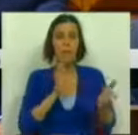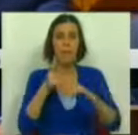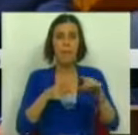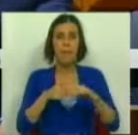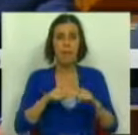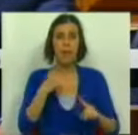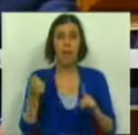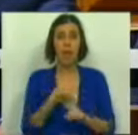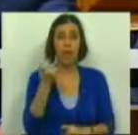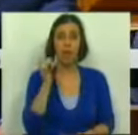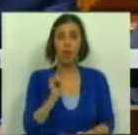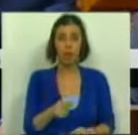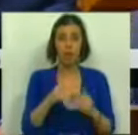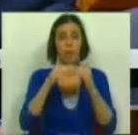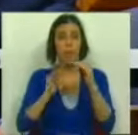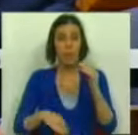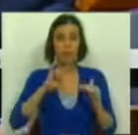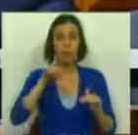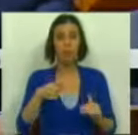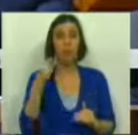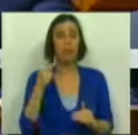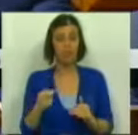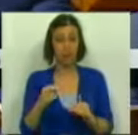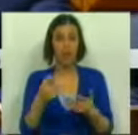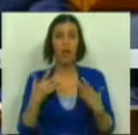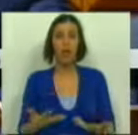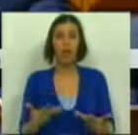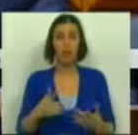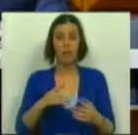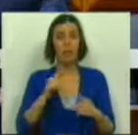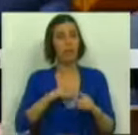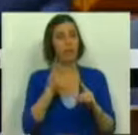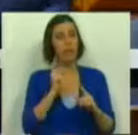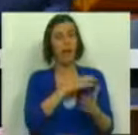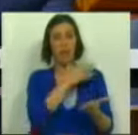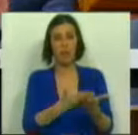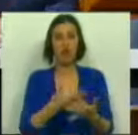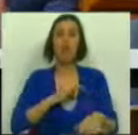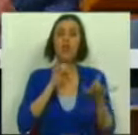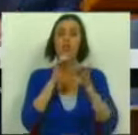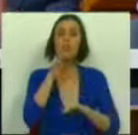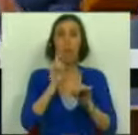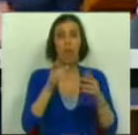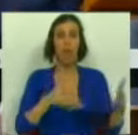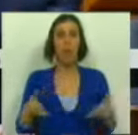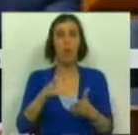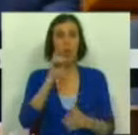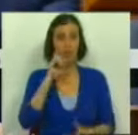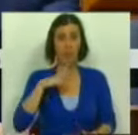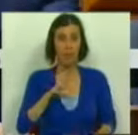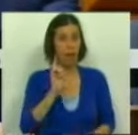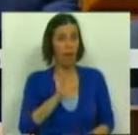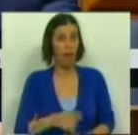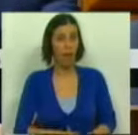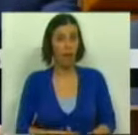médios na década de 2000 e de menos 1,3% na presente década. Senhores Deputados, é este o caminho que defendem para